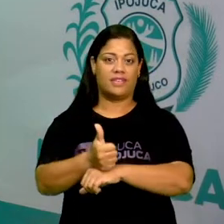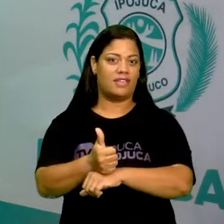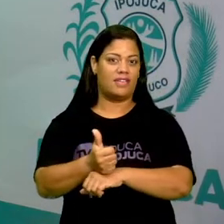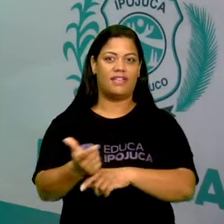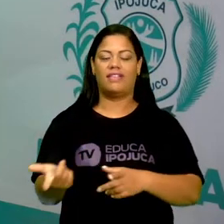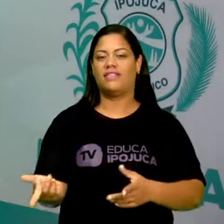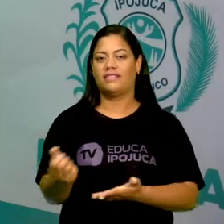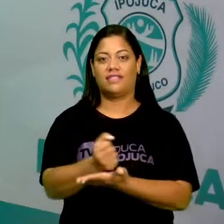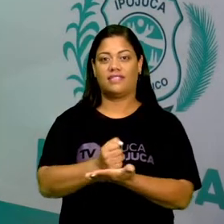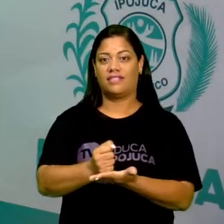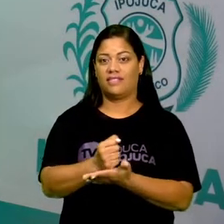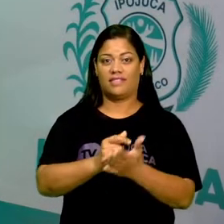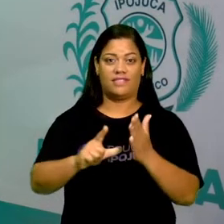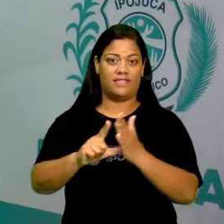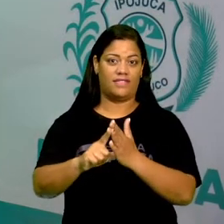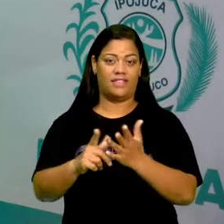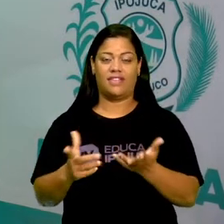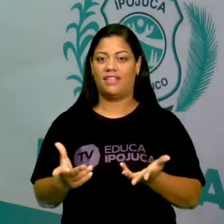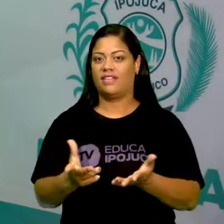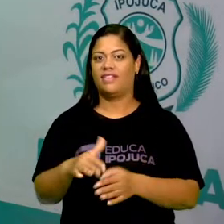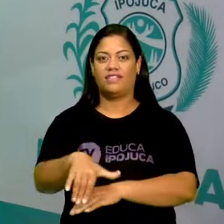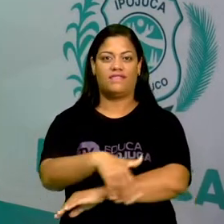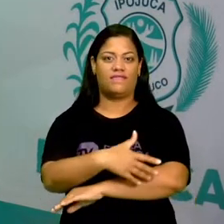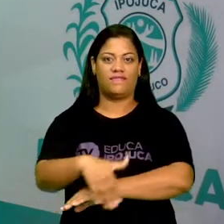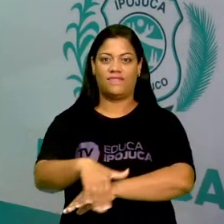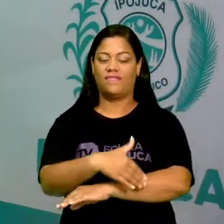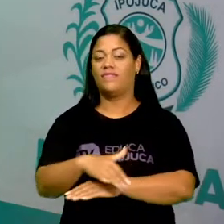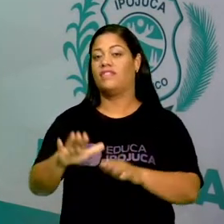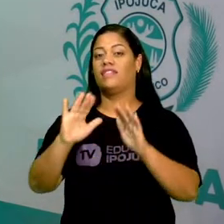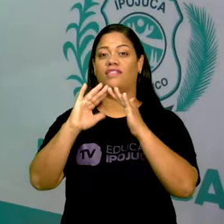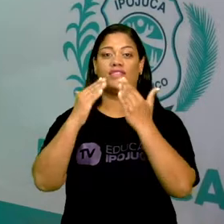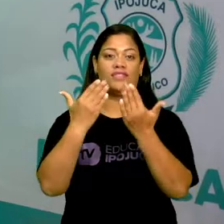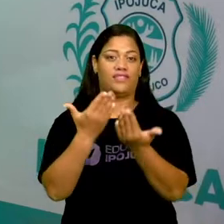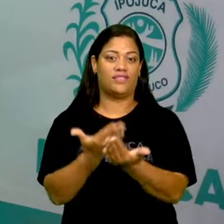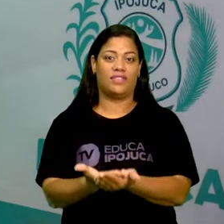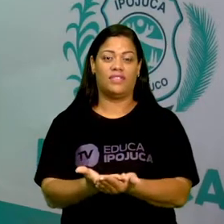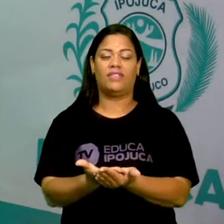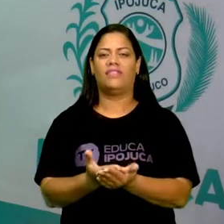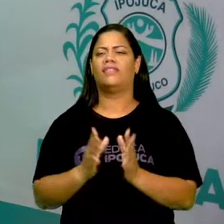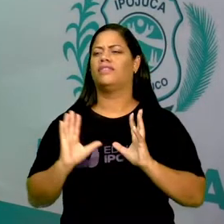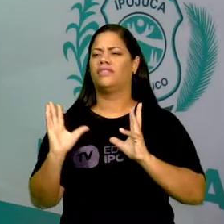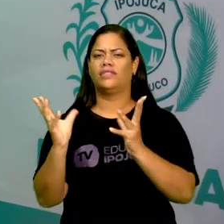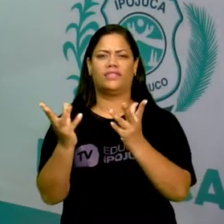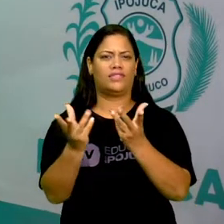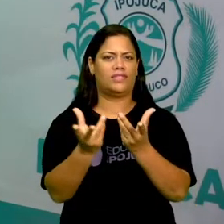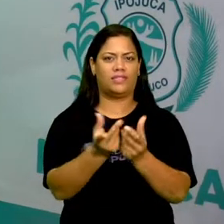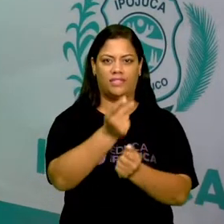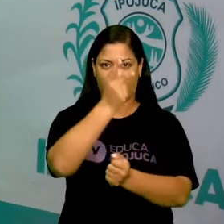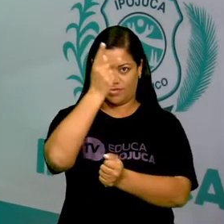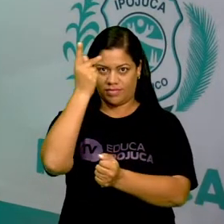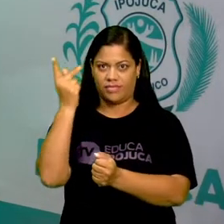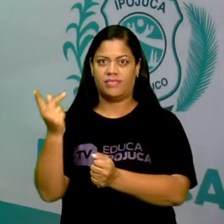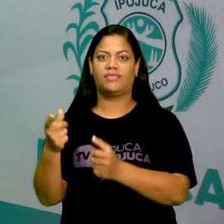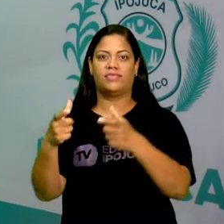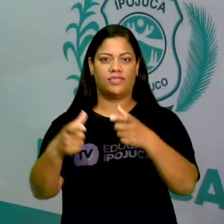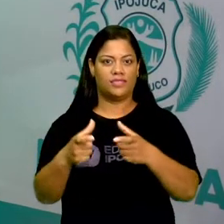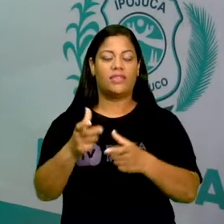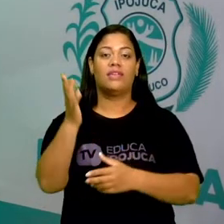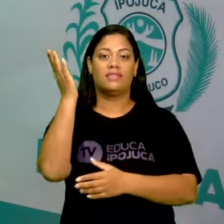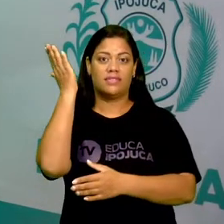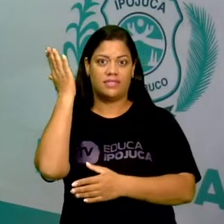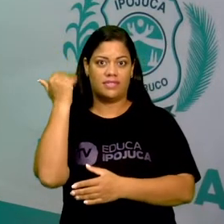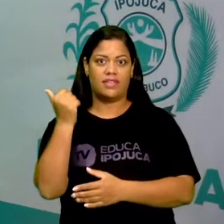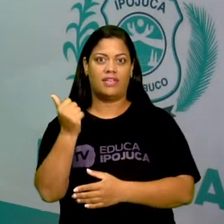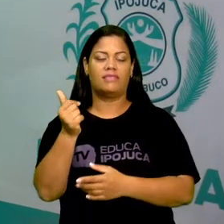farmácias, avenidas, escolas, onde todo mundo conhece e são